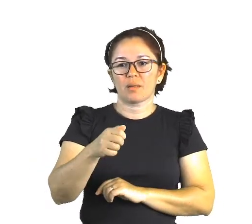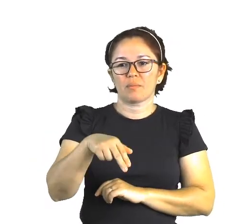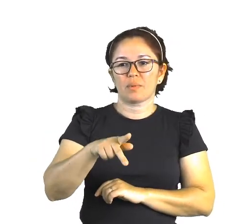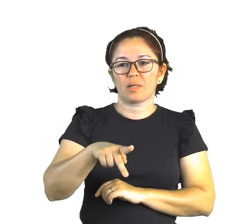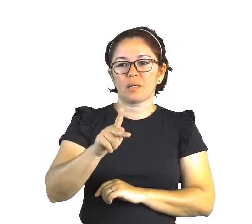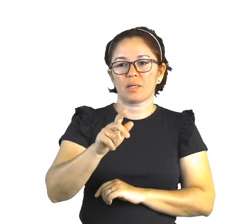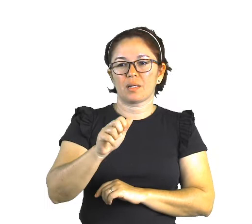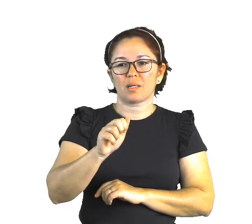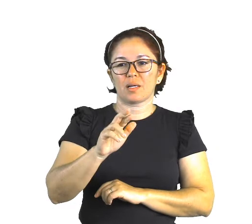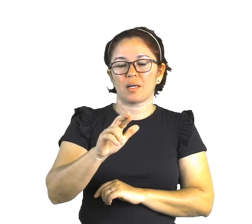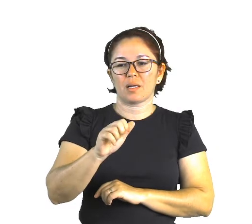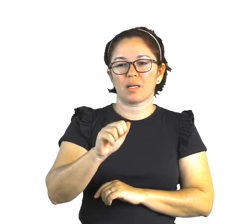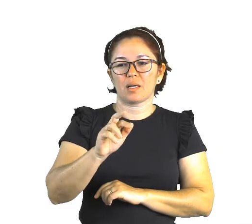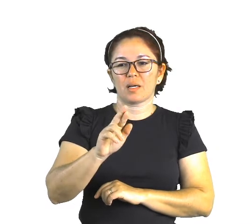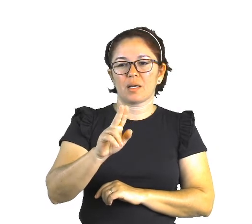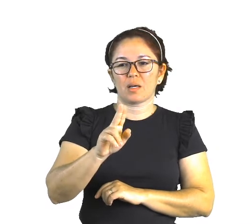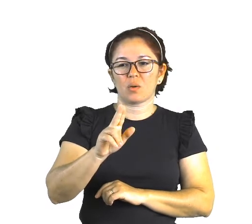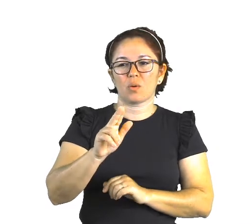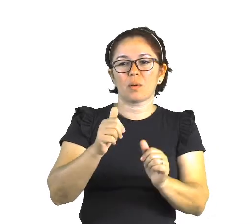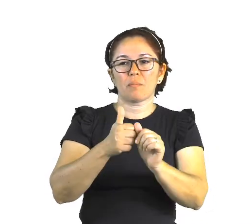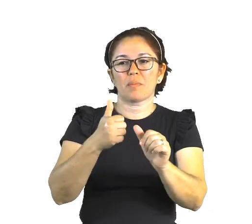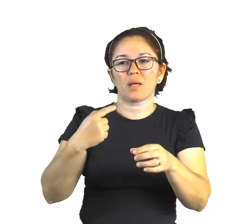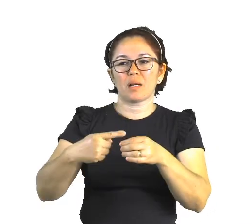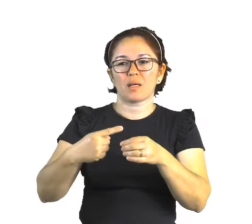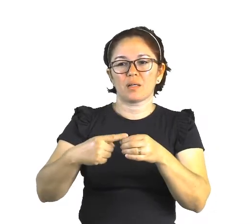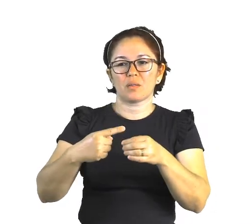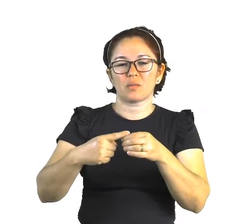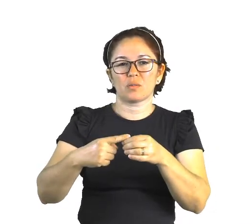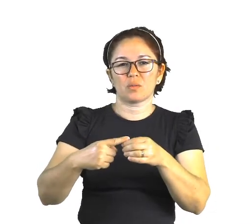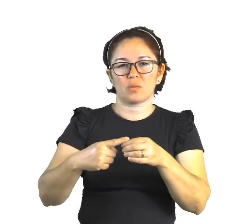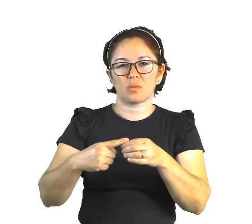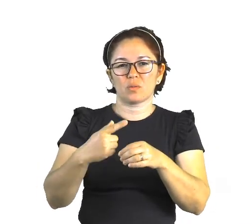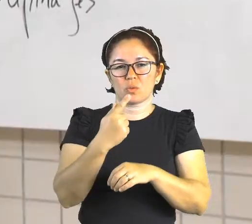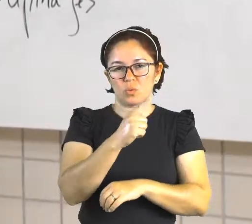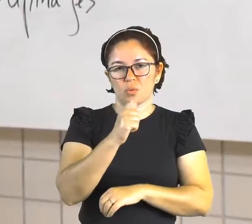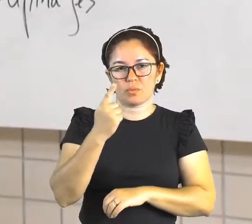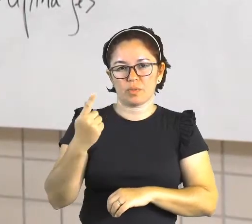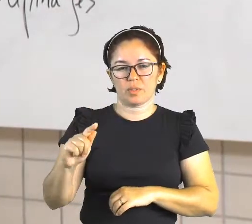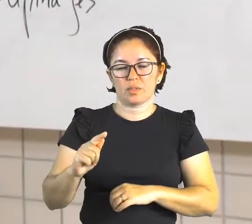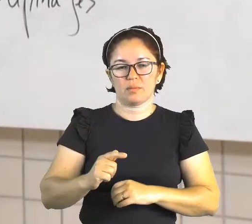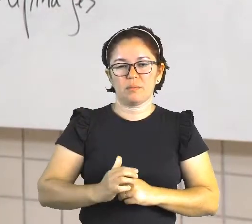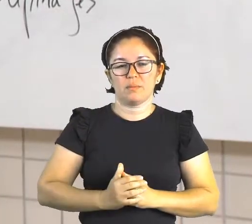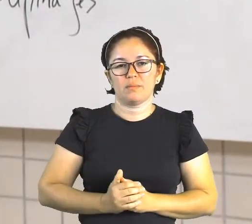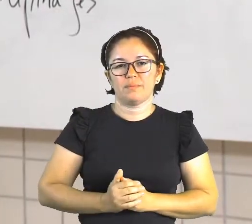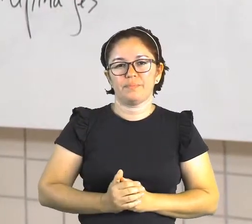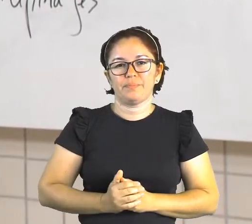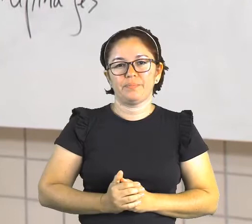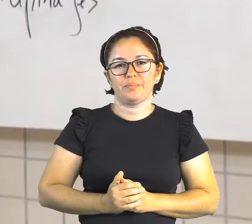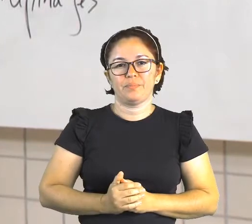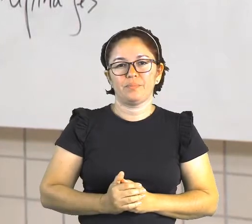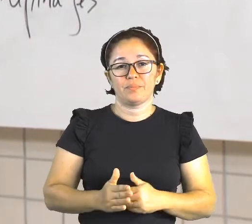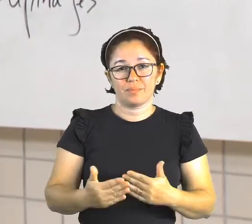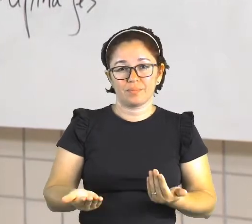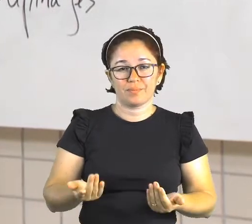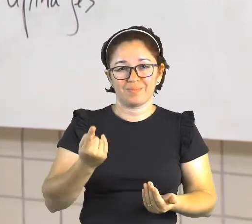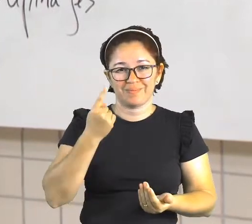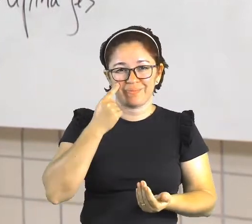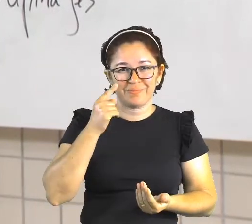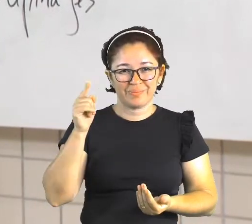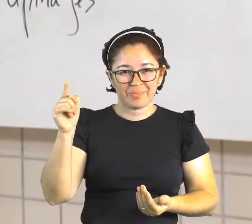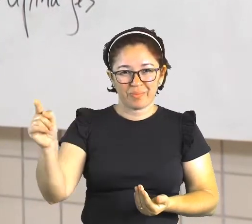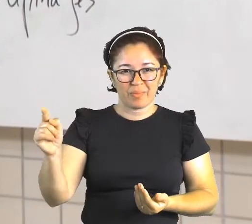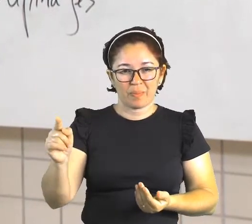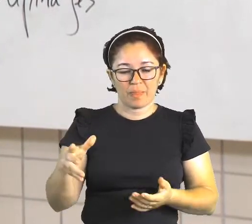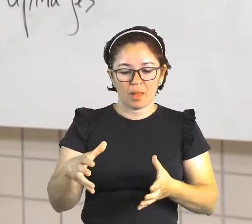Figuerópolis, no município lá de Gurupi. Ok? Então, nós temos a localização